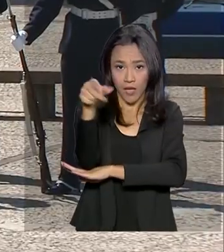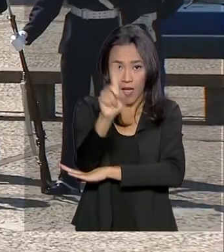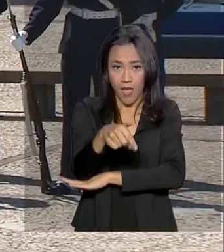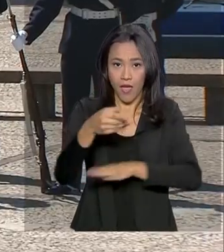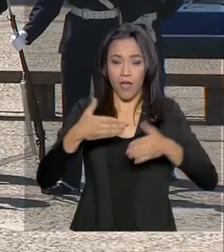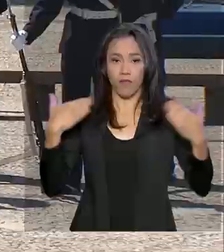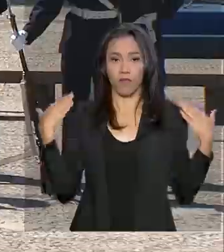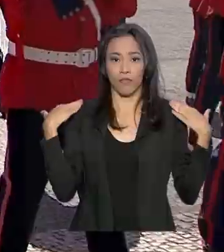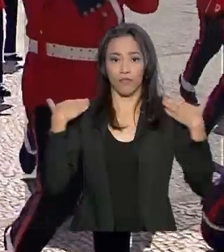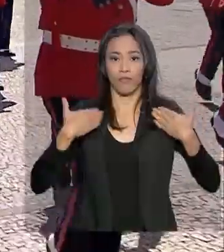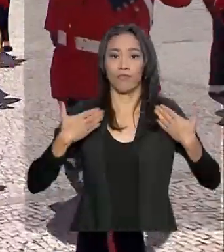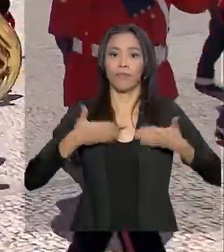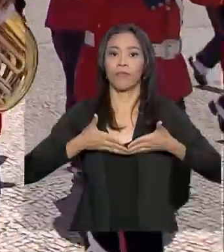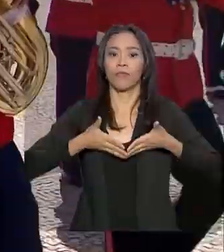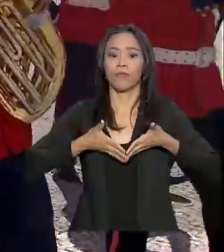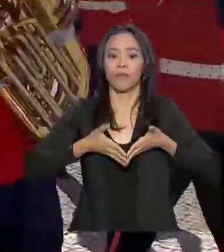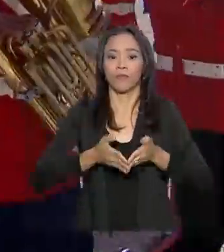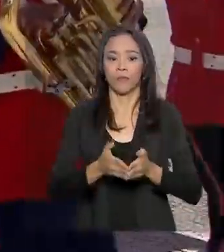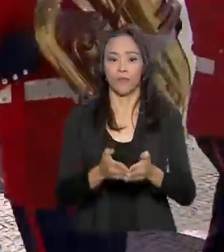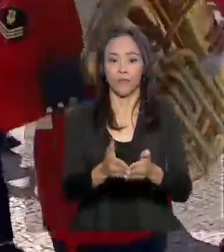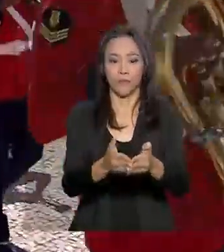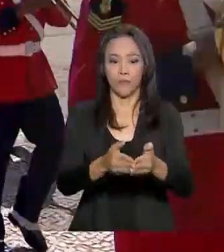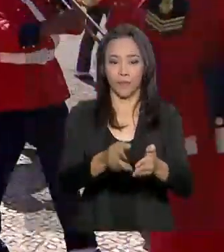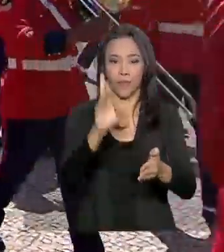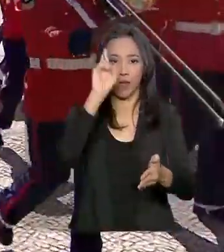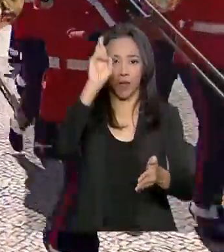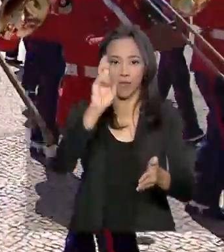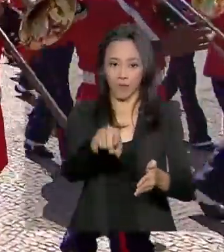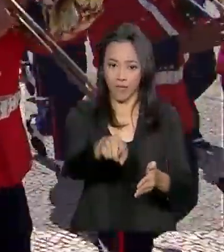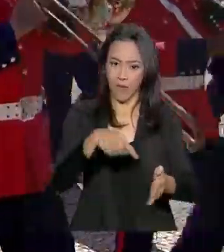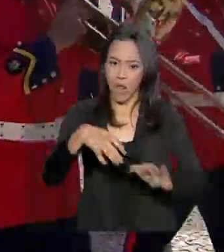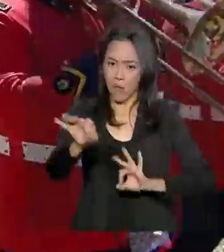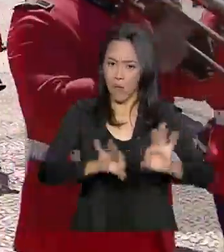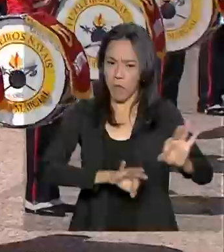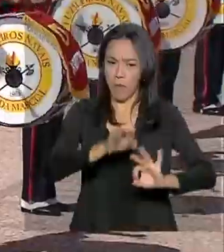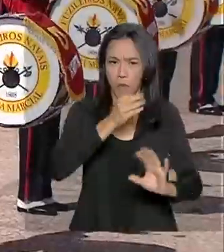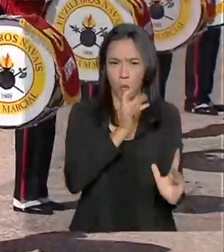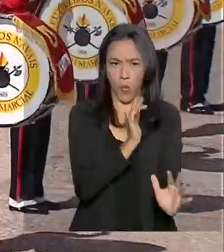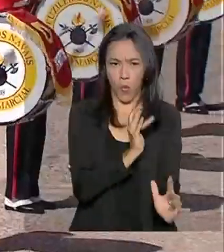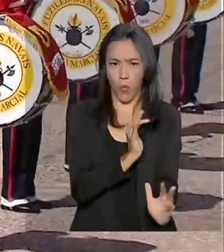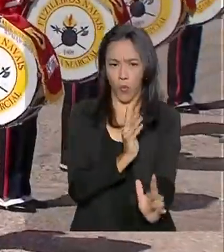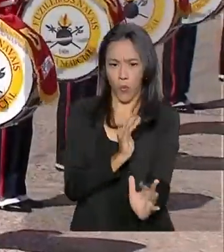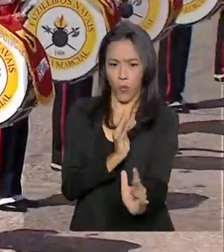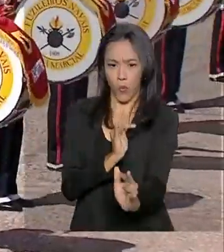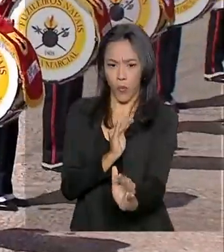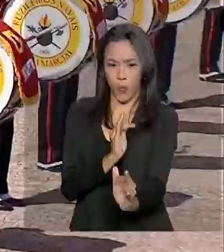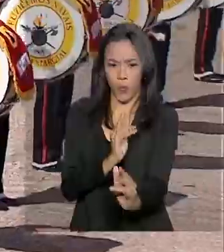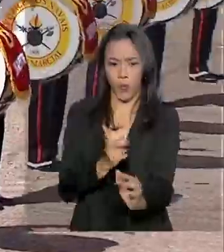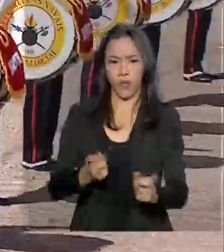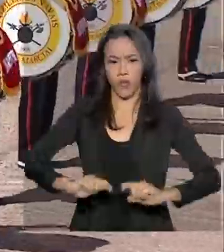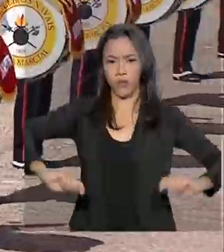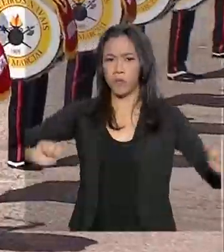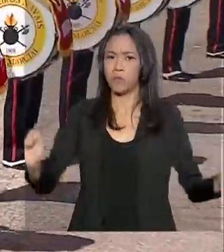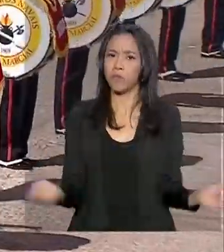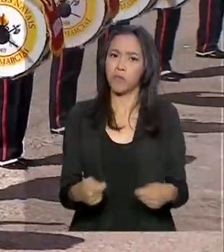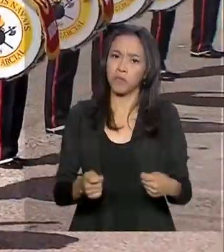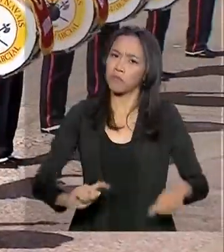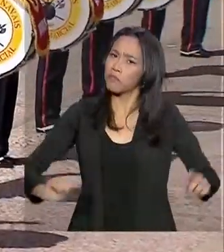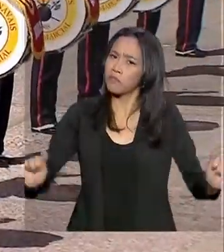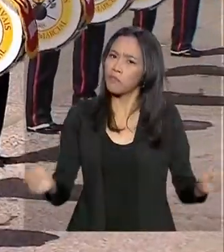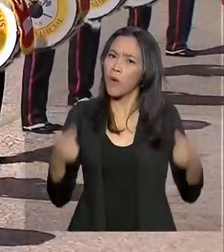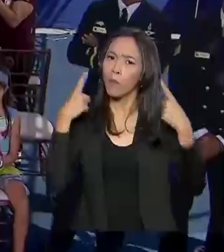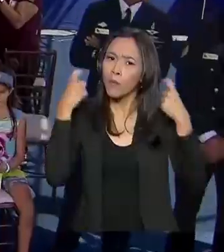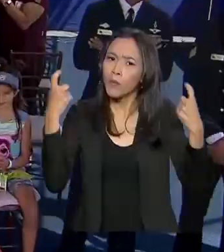Marinha do Brasil. A banda marcial deu um show à parte. Teve até pupurri de músicas